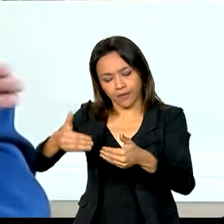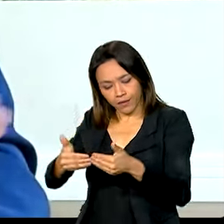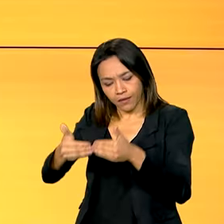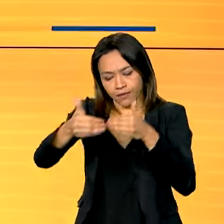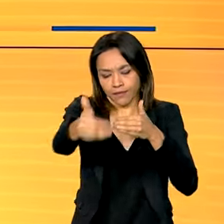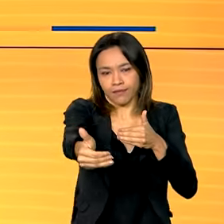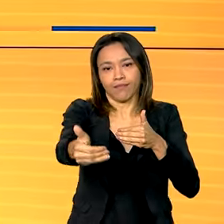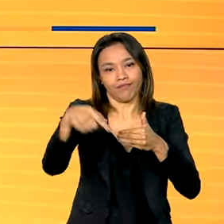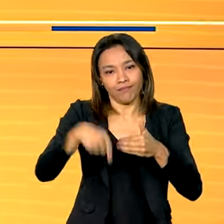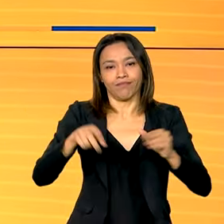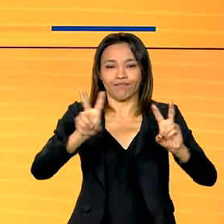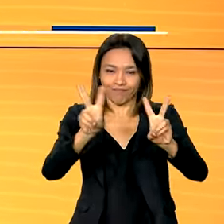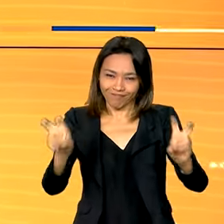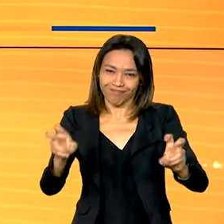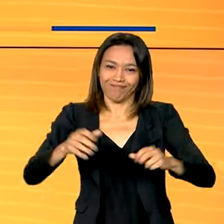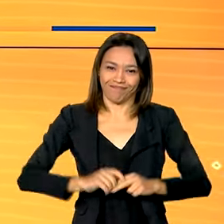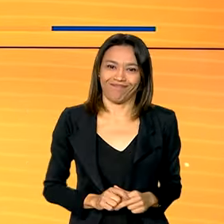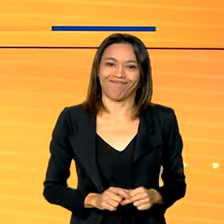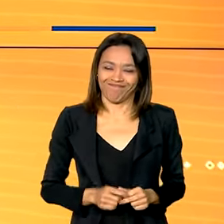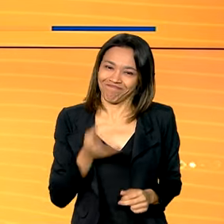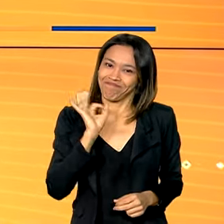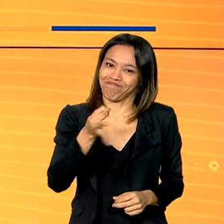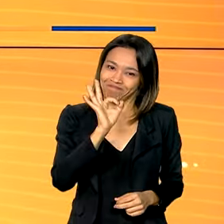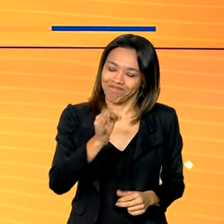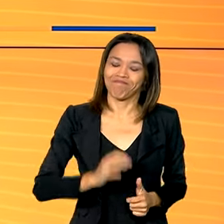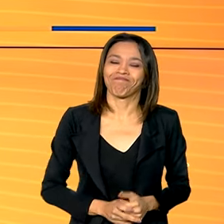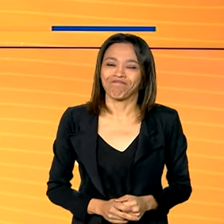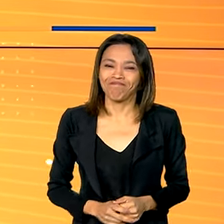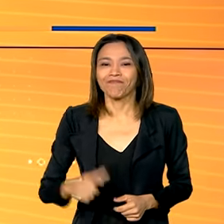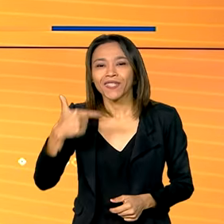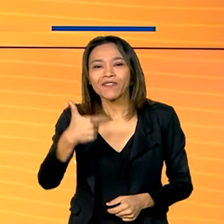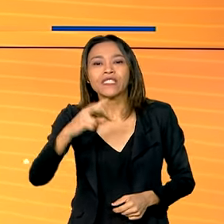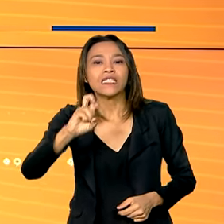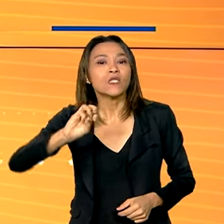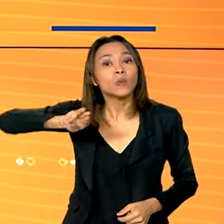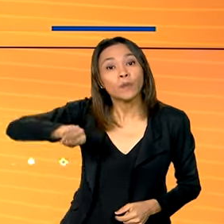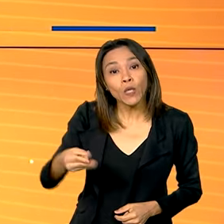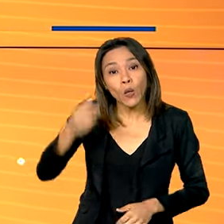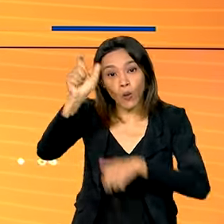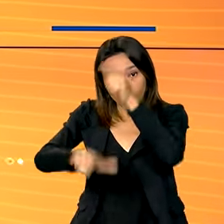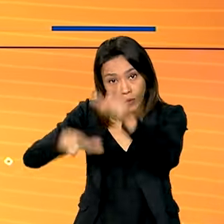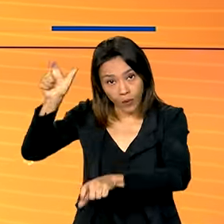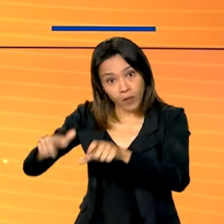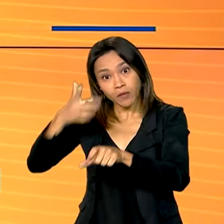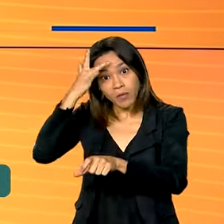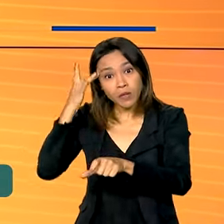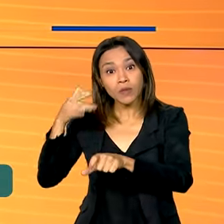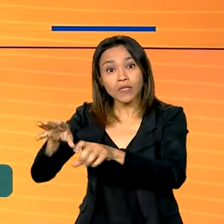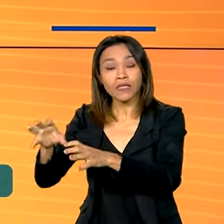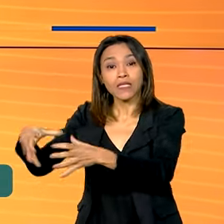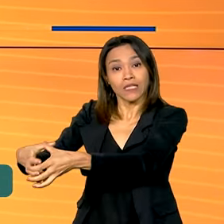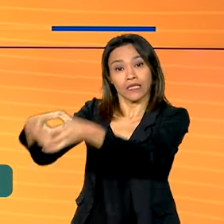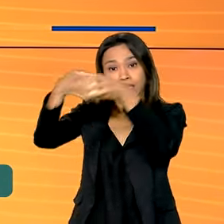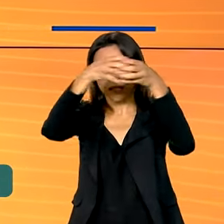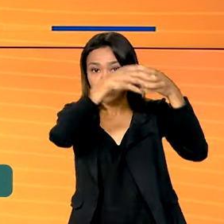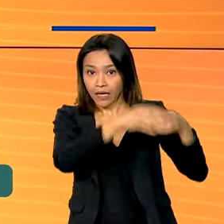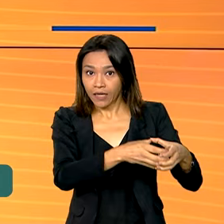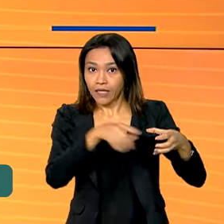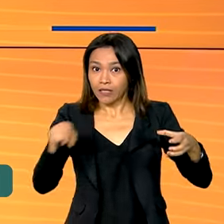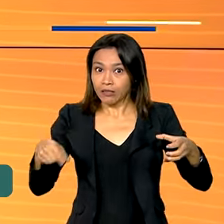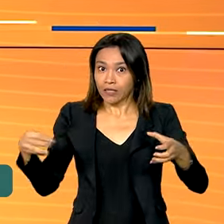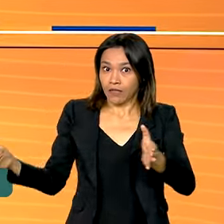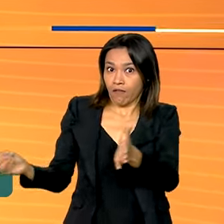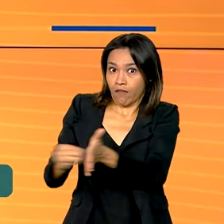nessa área. É mesmo, e mais de 25 milhões de brasileiros saíram da situação de insegurança alimentar